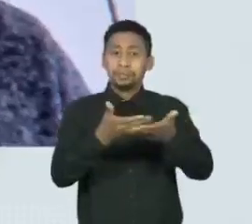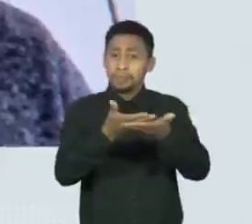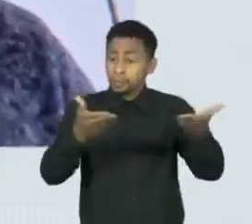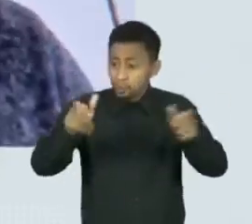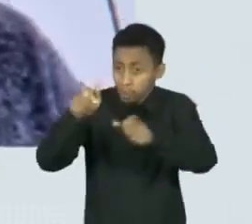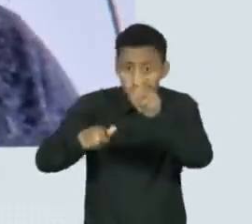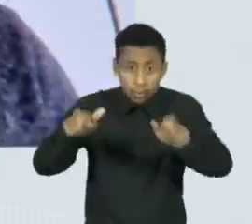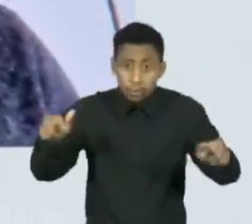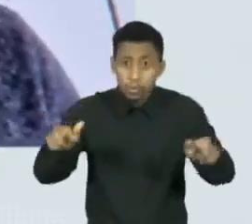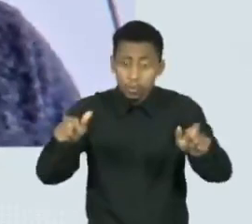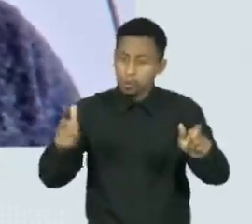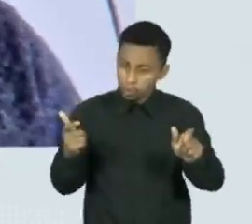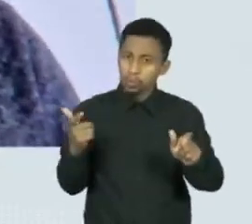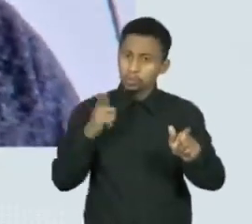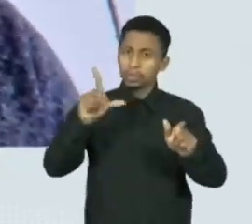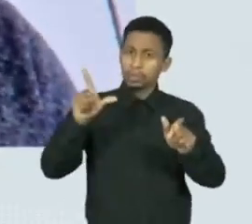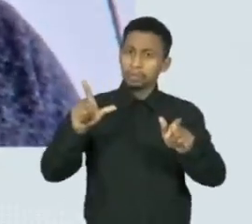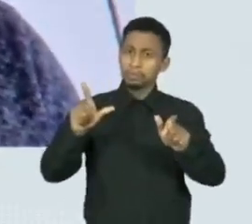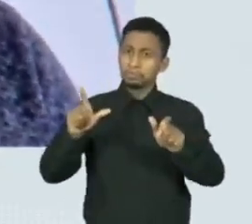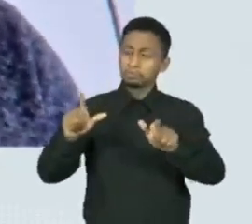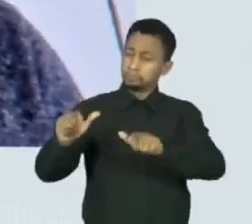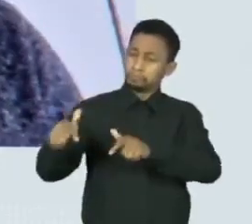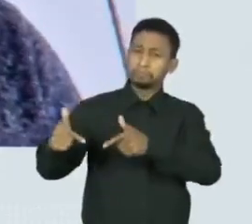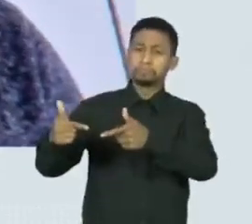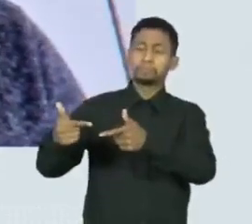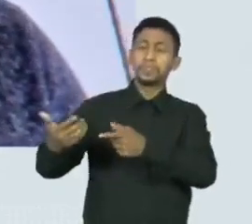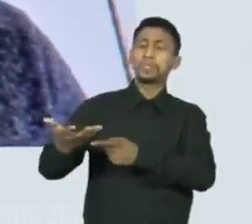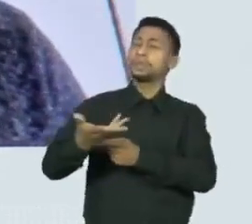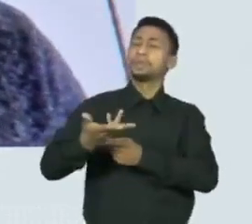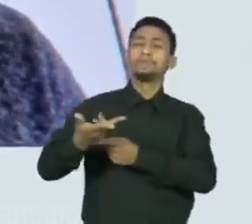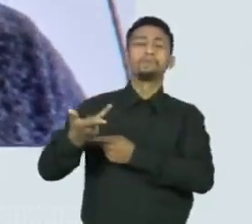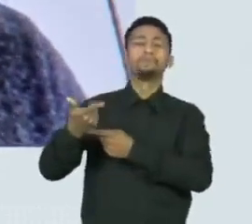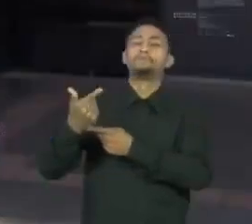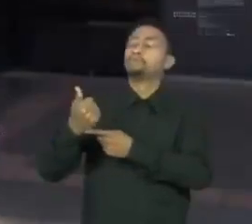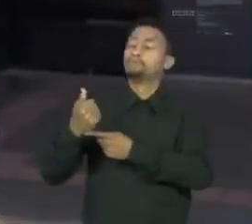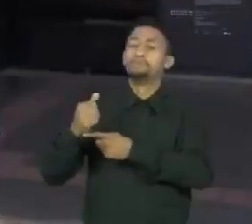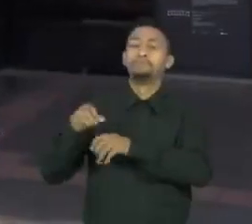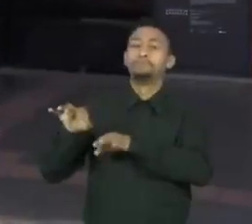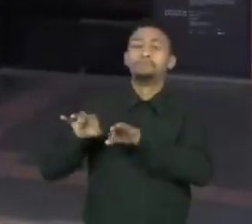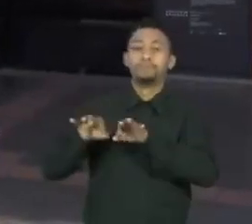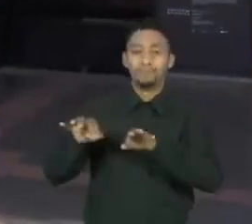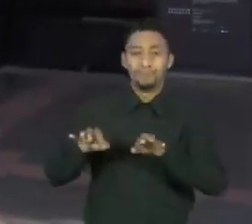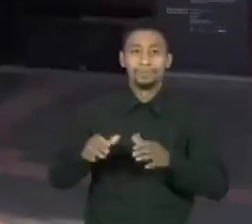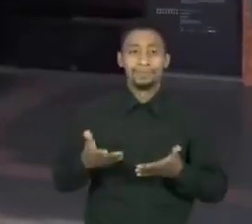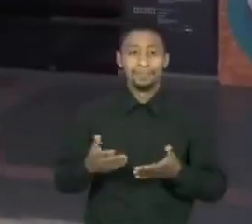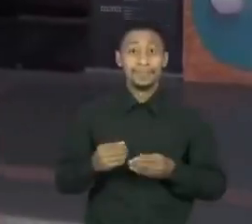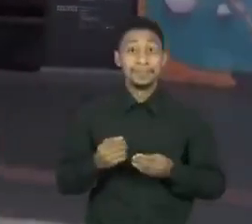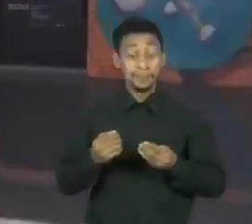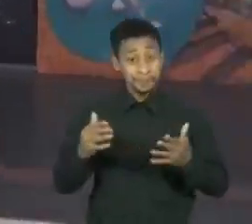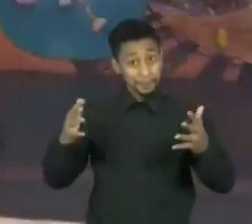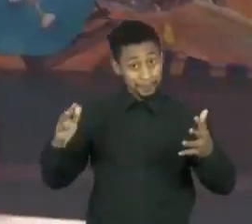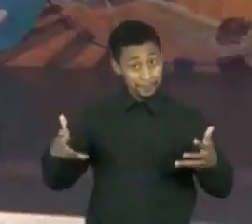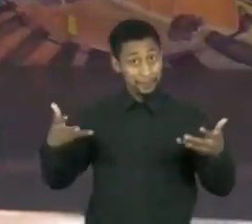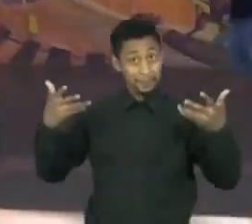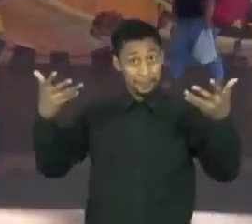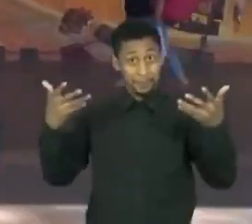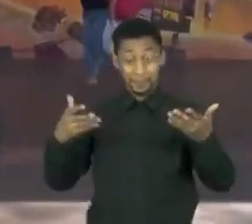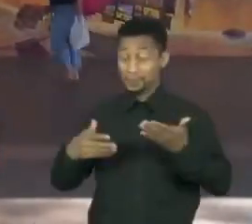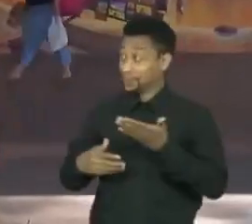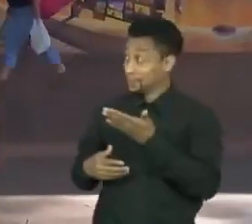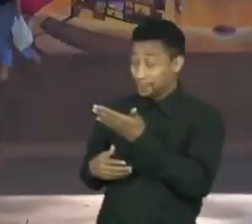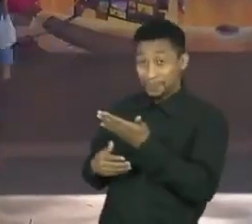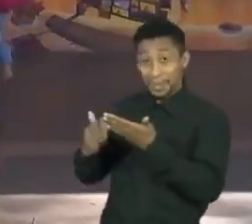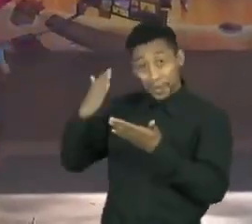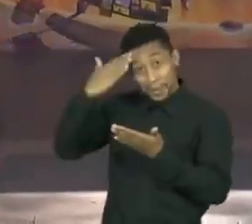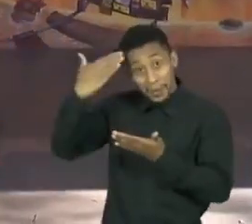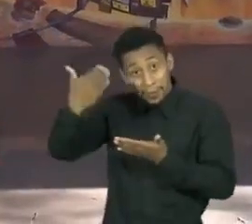como impulso humano alguma coisa que nos leva à arte. Então vamos comemorar a arte. As